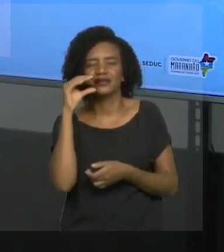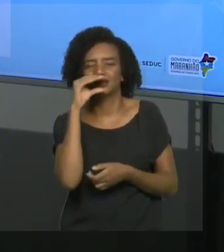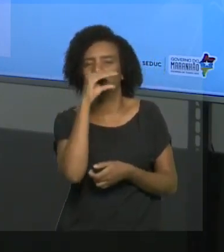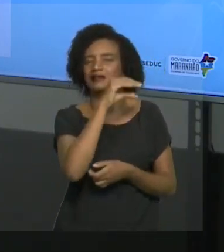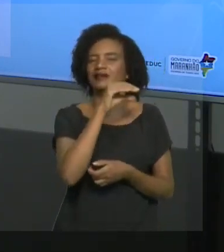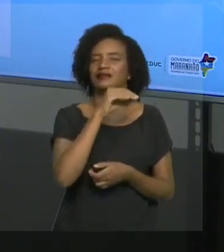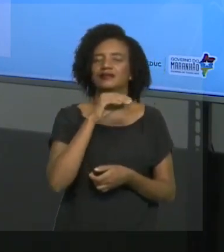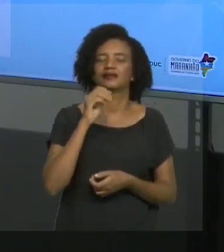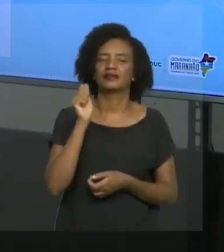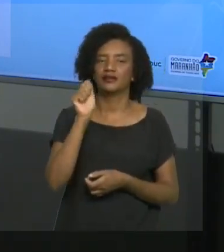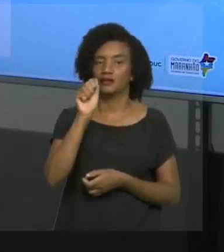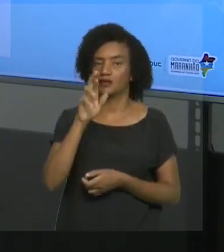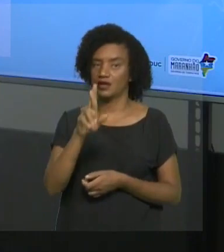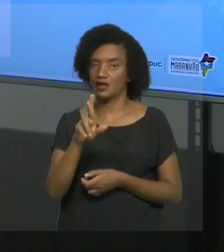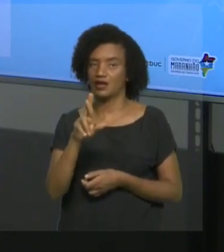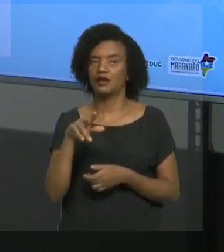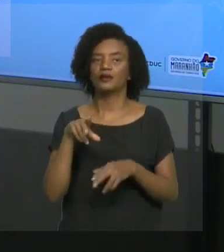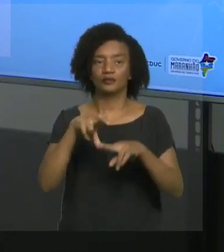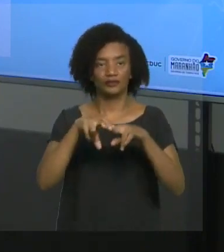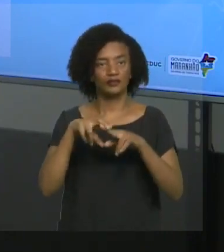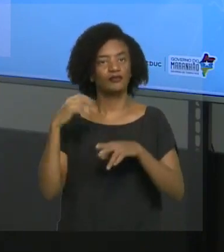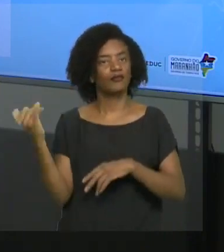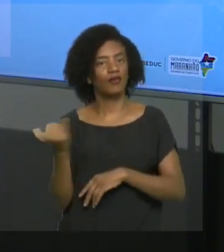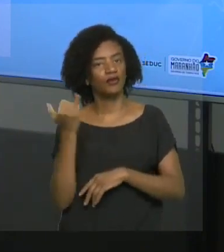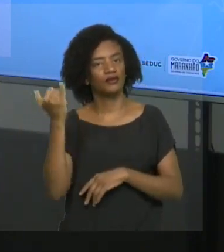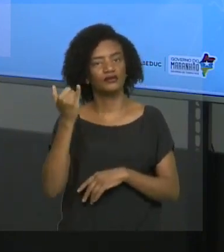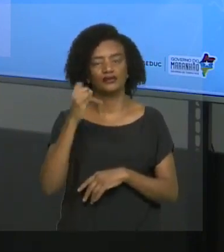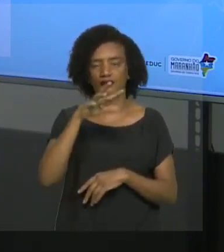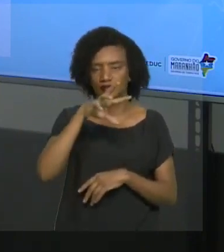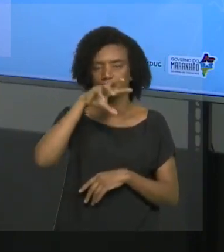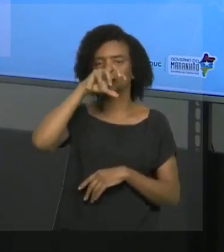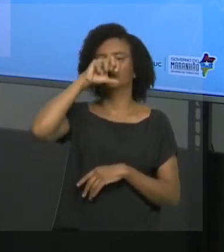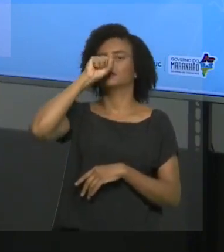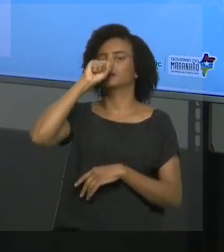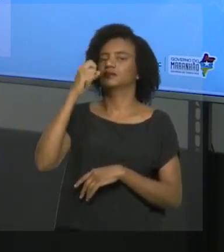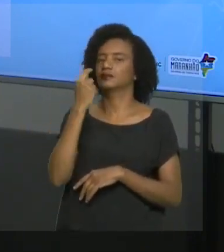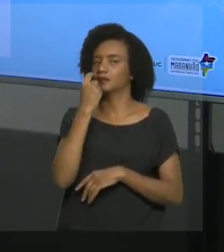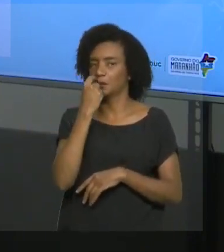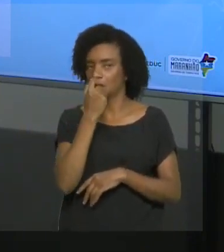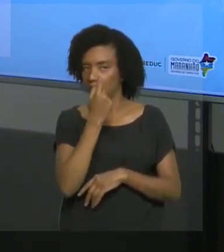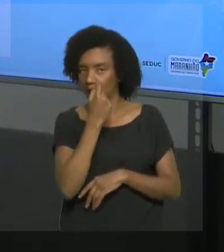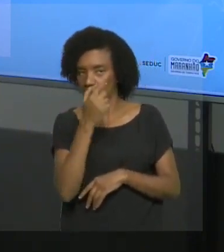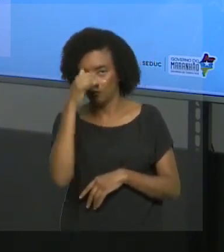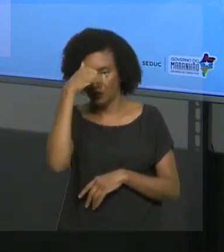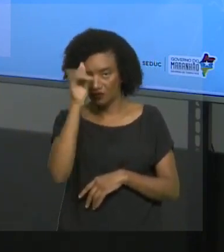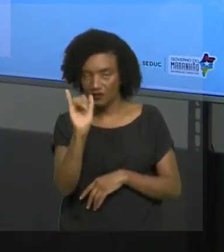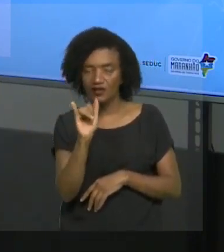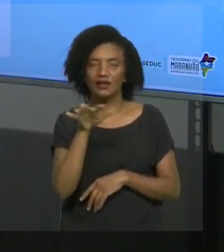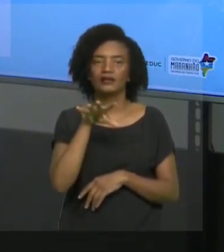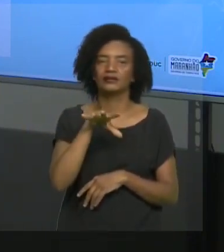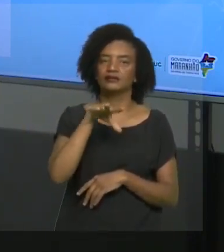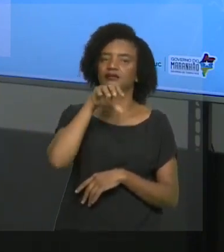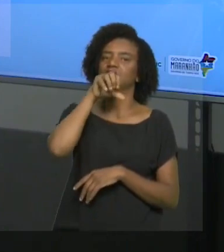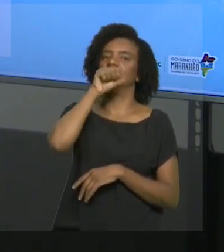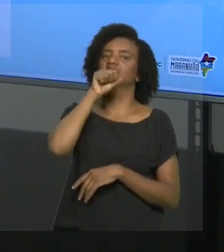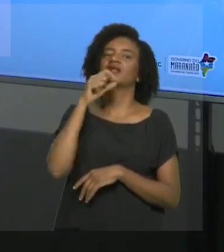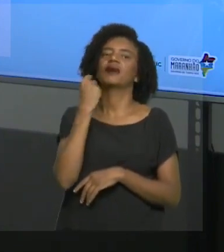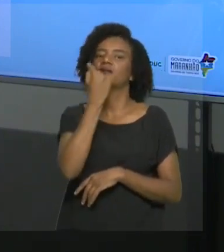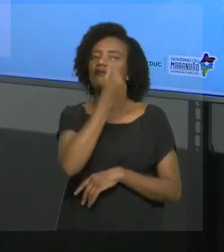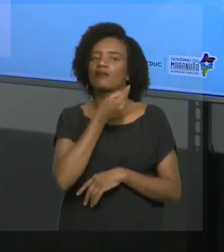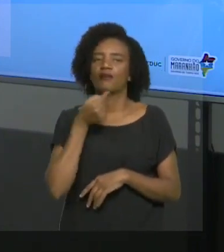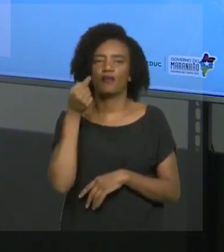respirar pelo nariz e não pela boca. Que é para a promover isso. Aquecer o ar, umedecer o ar e filtrar o ar.